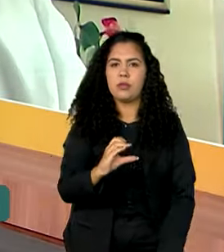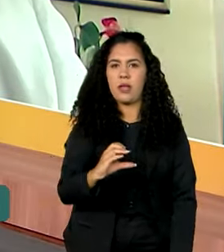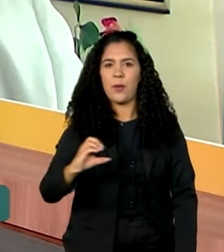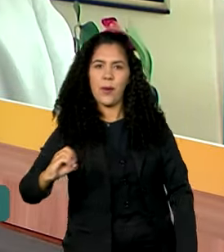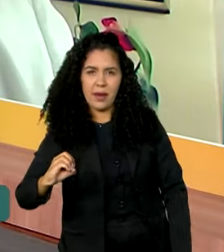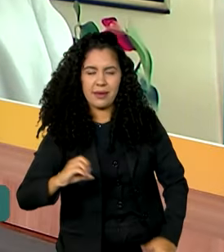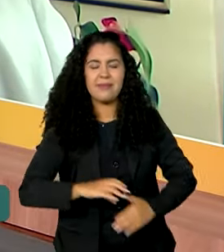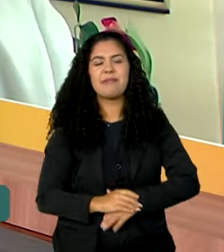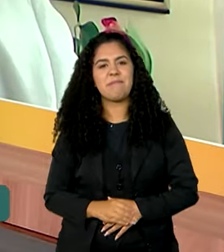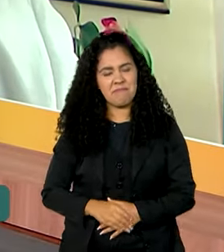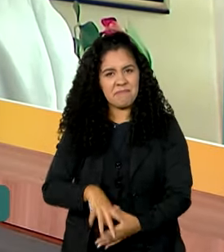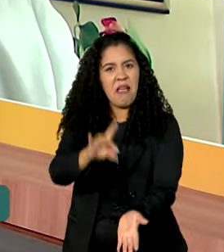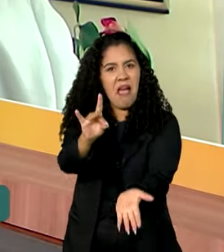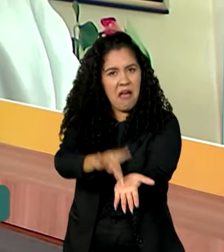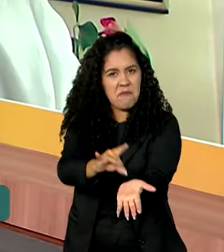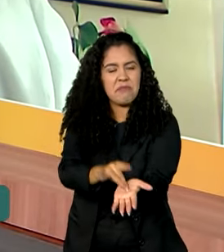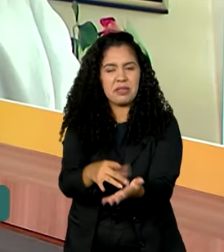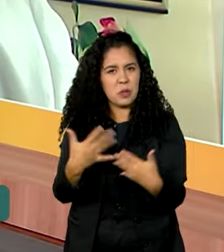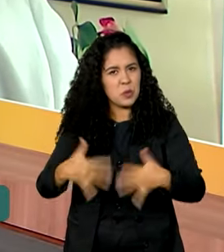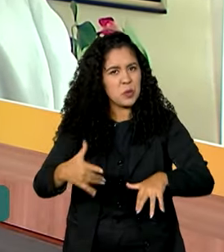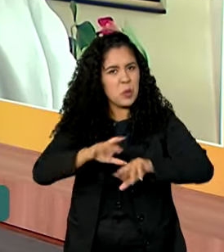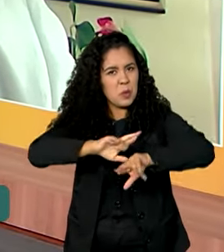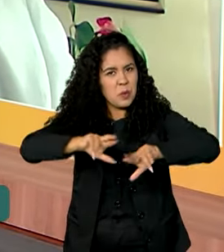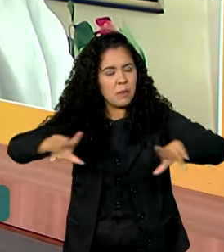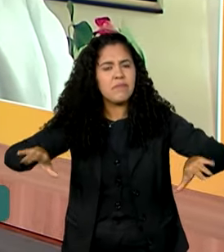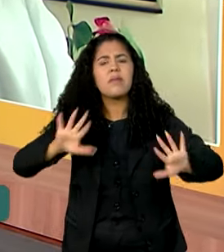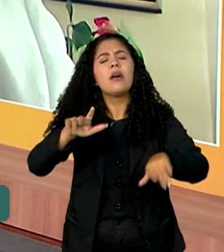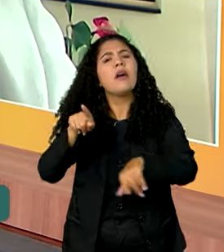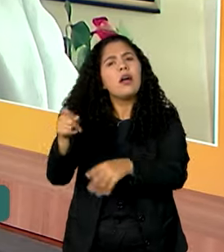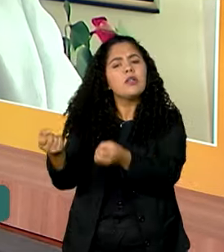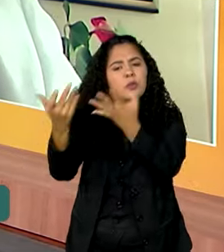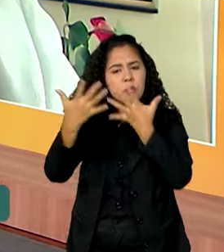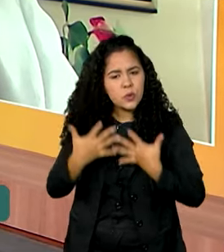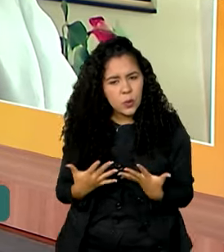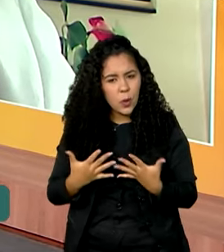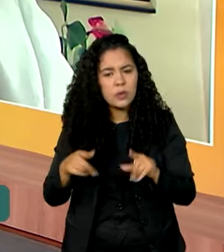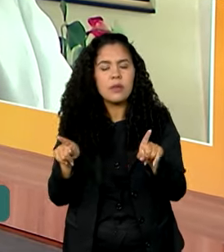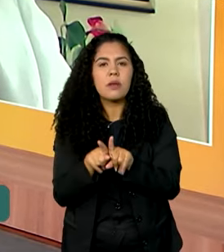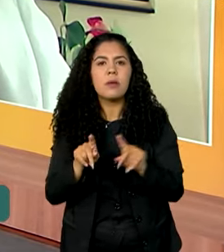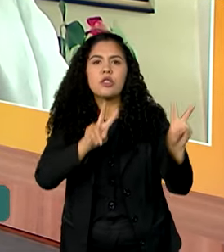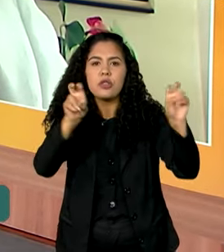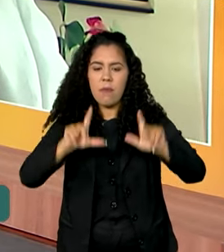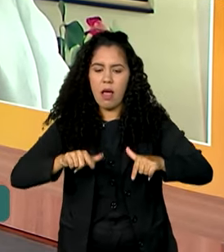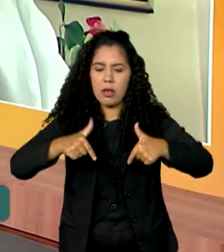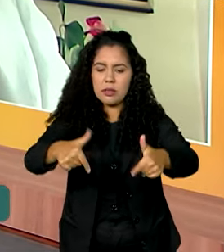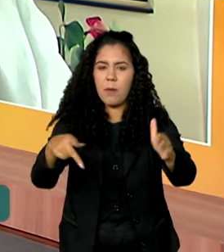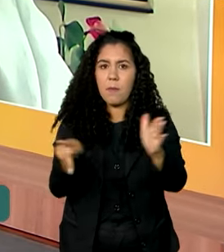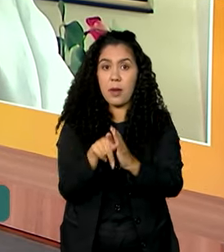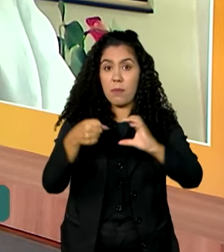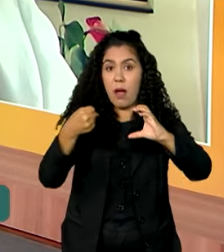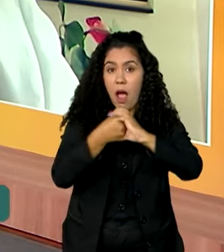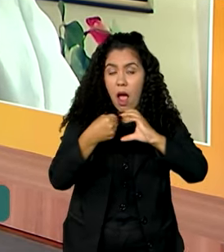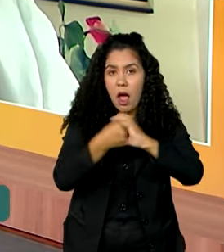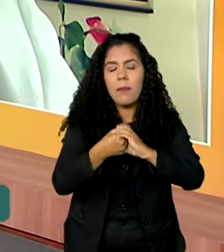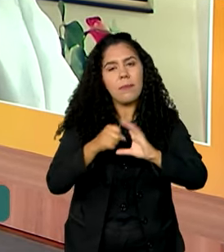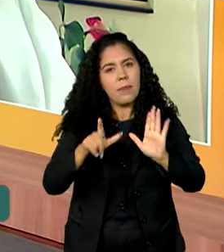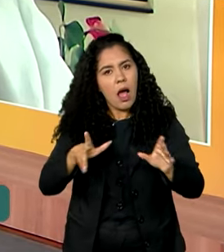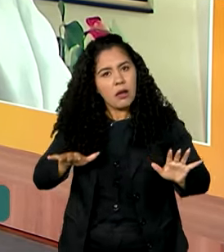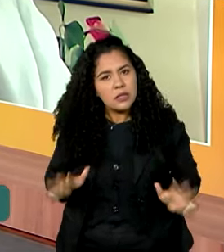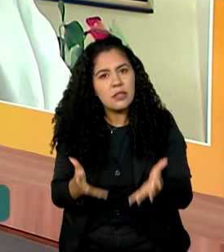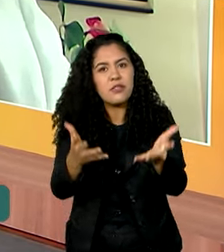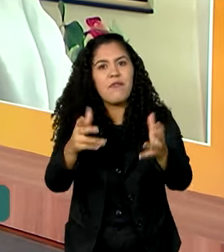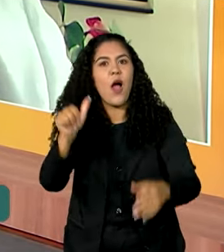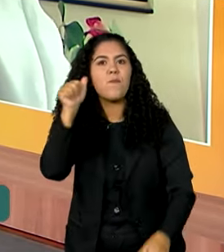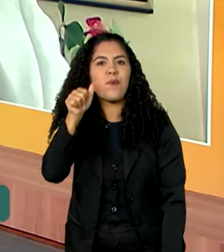Realmente, muito diverso. Agora, presidente, conta para a gente também de outra iniciativa da CAPES, para incentivar a presença das